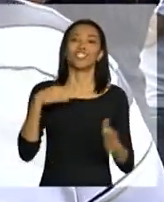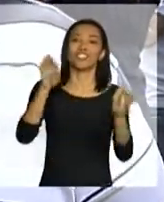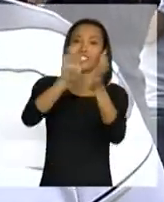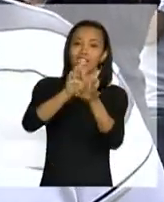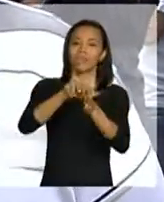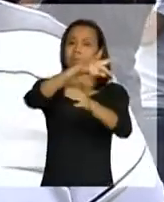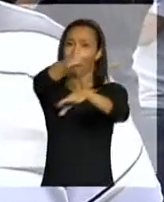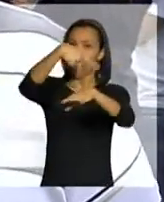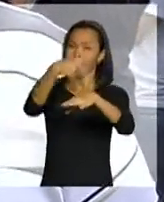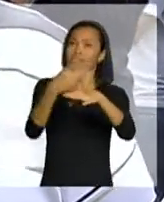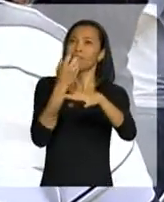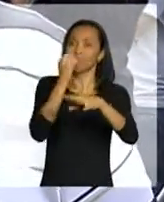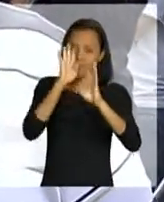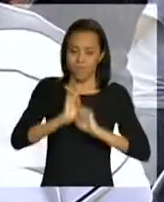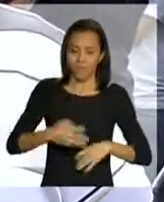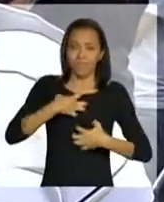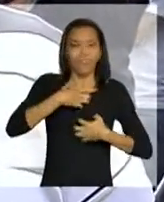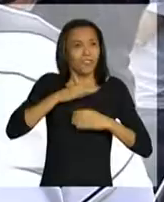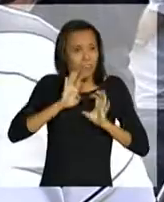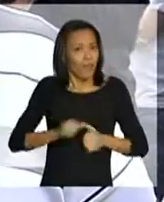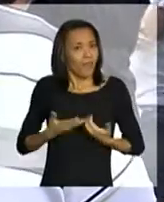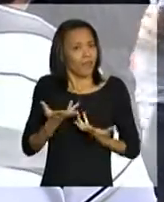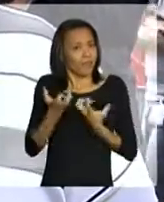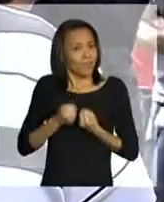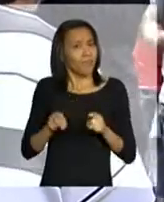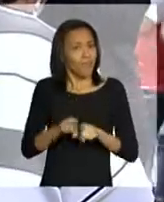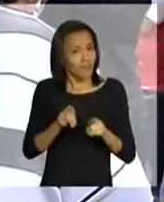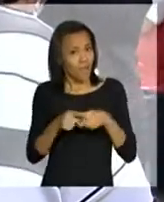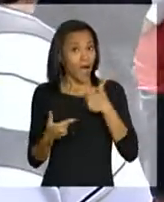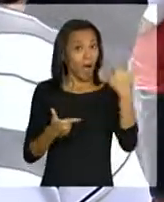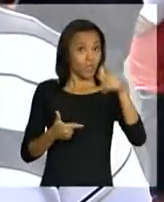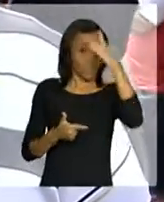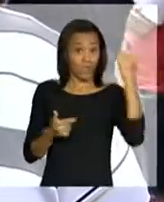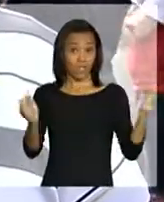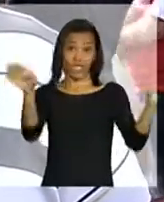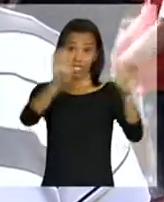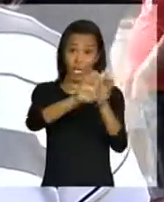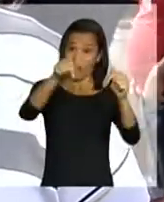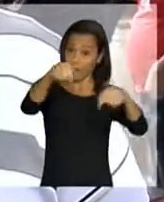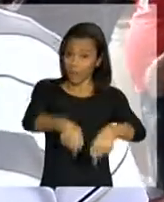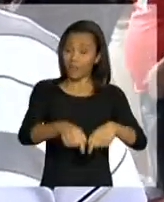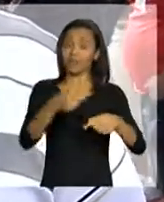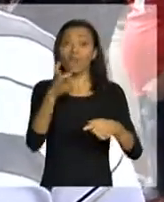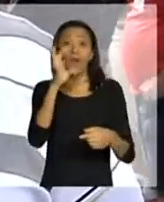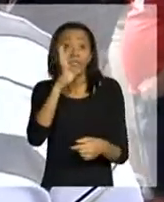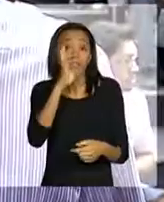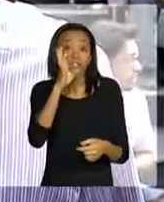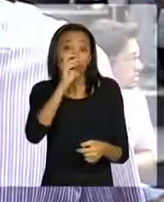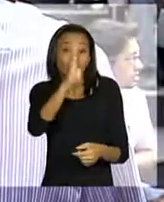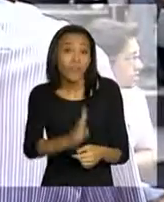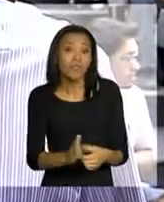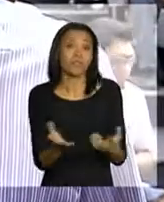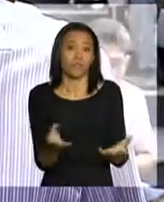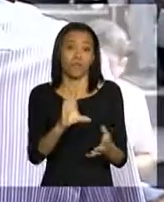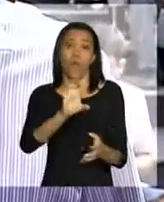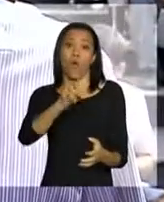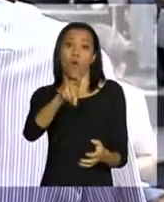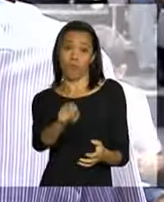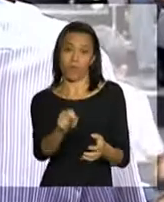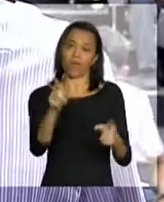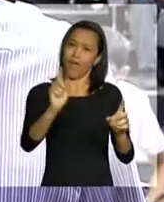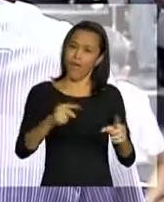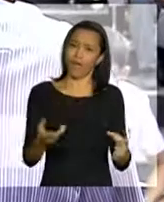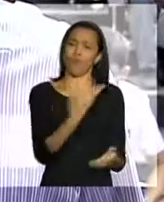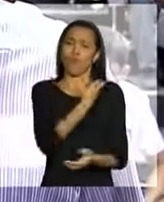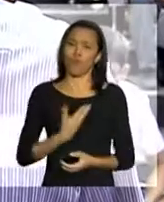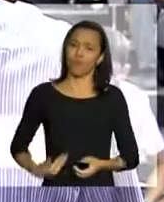países, em algum lugar que a gente for. E gostamos também de fazer para o nosso próximo que vier passear e vier também assistir a Copa aqui no Brasil. É um desafio que envolve o governo federal,